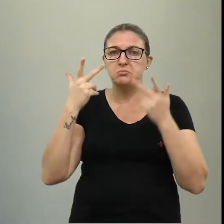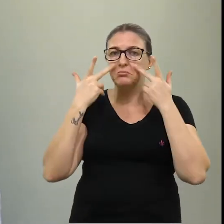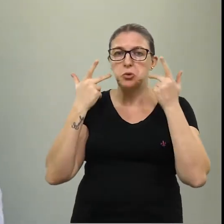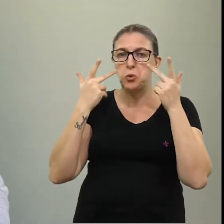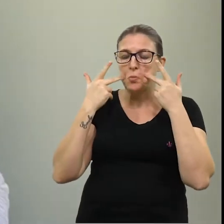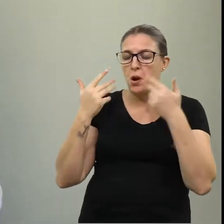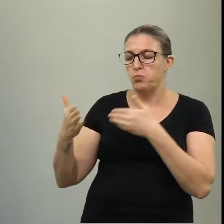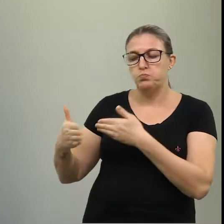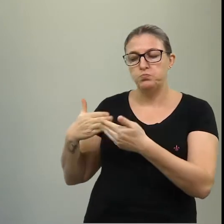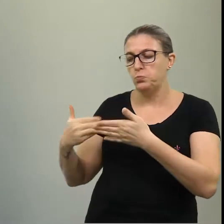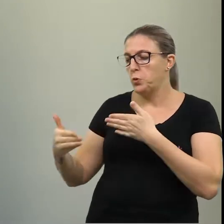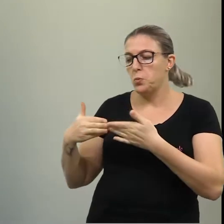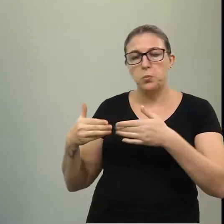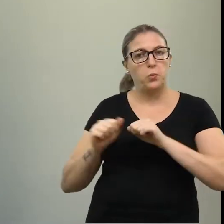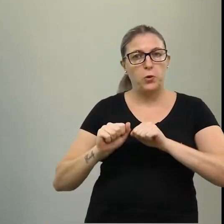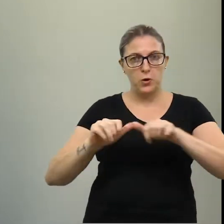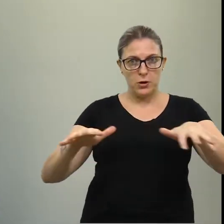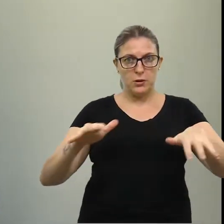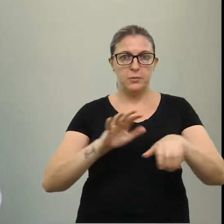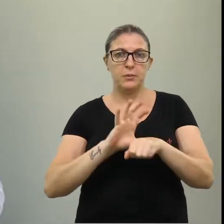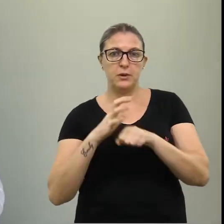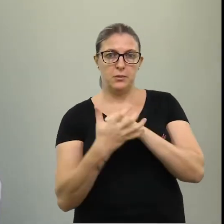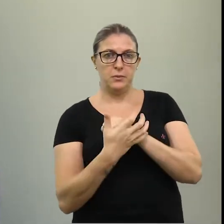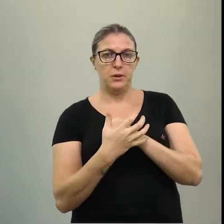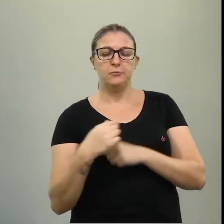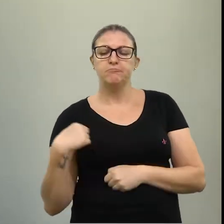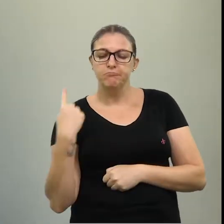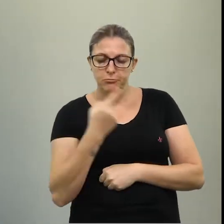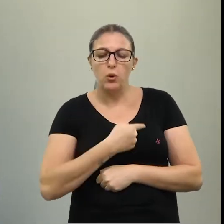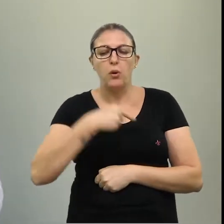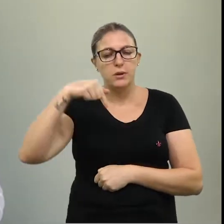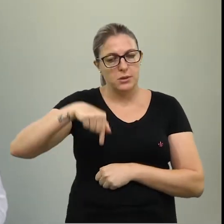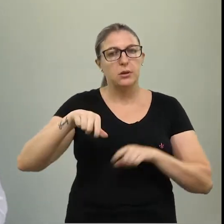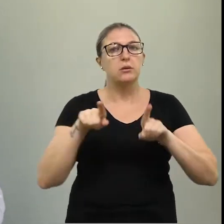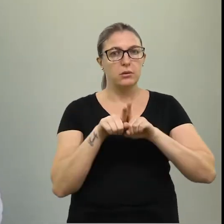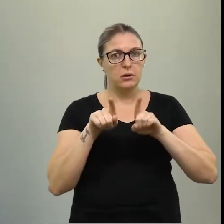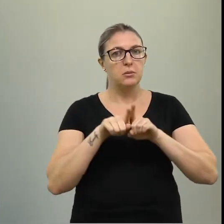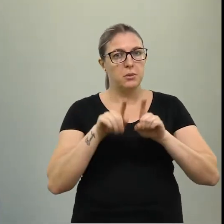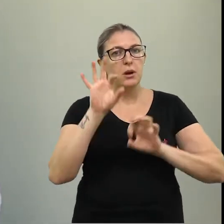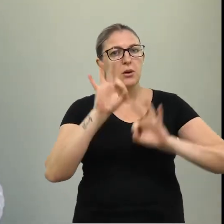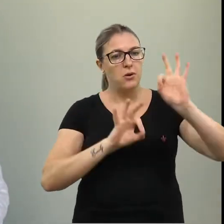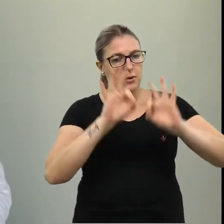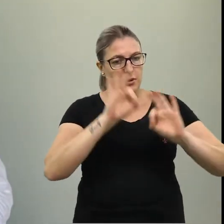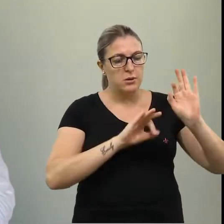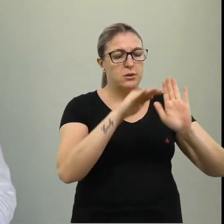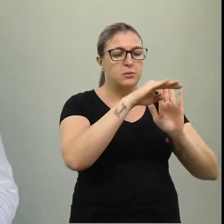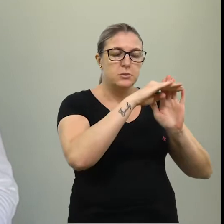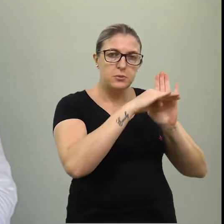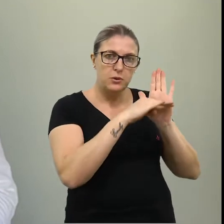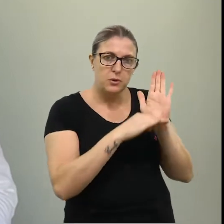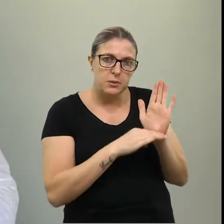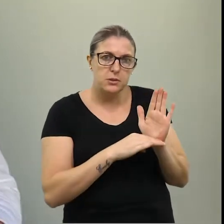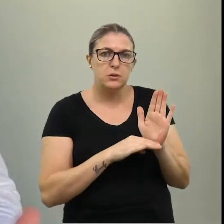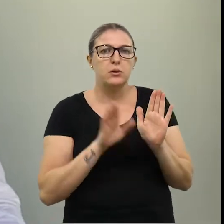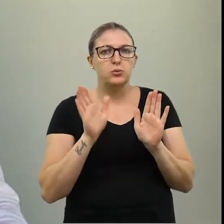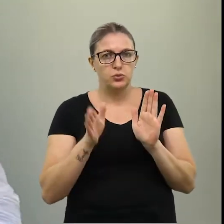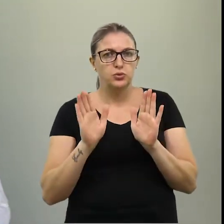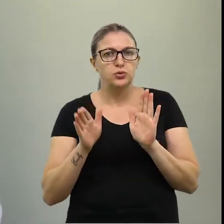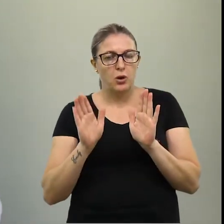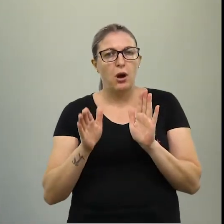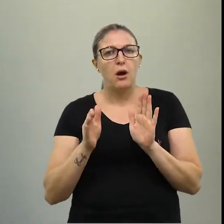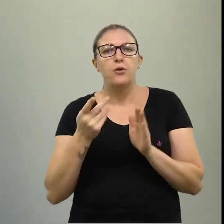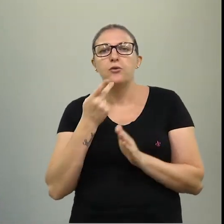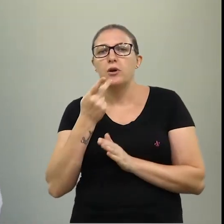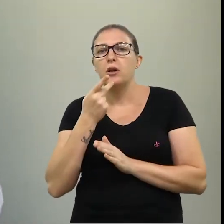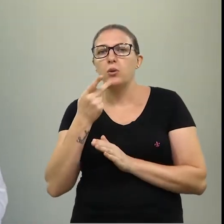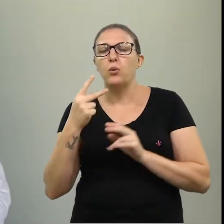com pandemia ou sem pandemia, no mundo inteiro. Nós não somos diferentes. Nós aqui também vamos realizar nossa programação, como foi